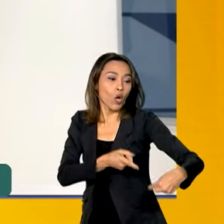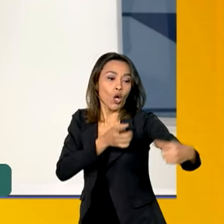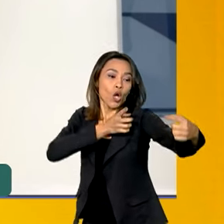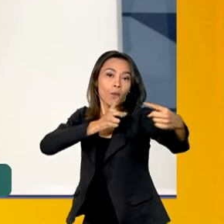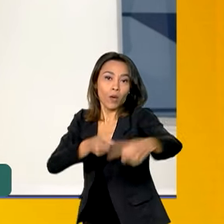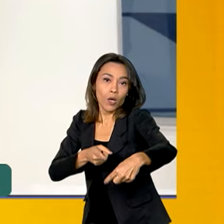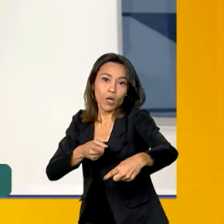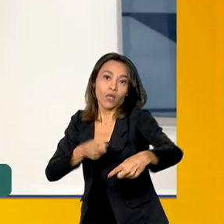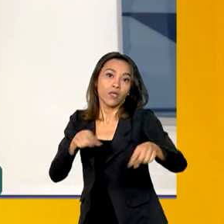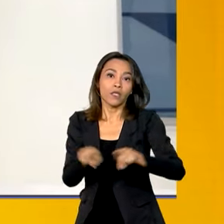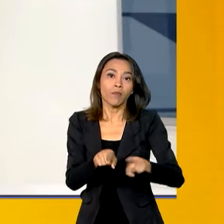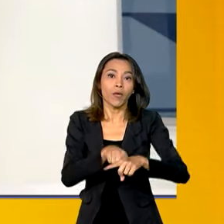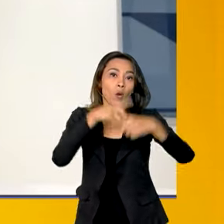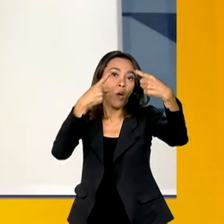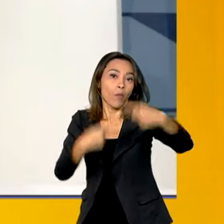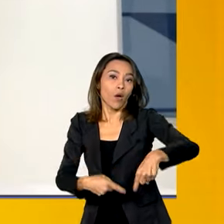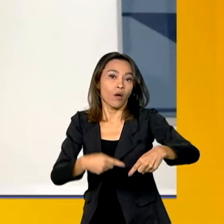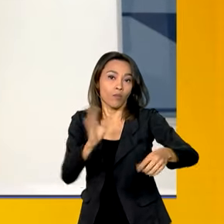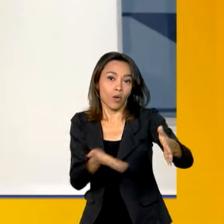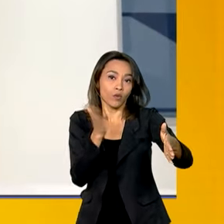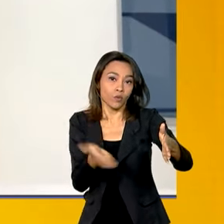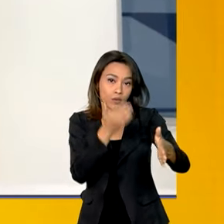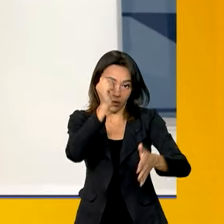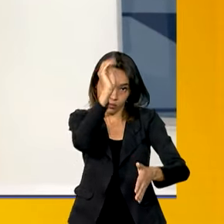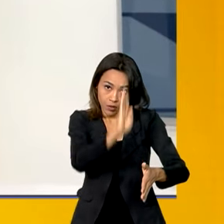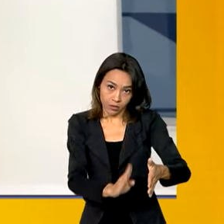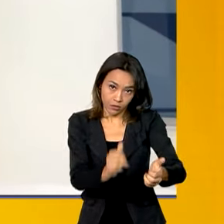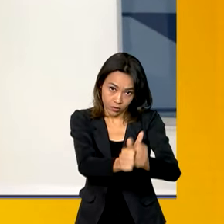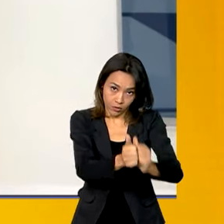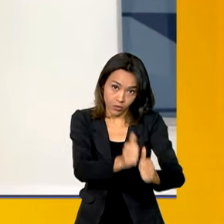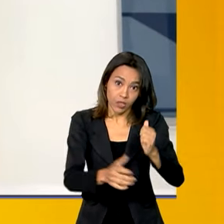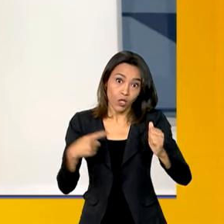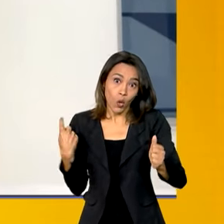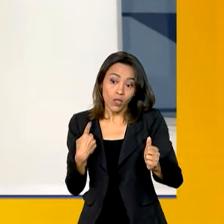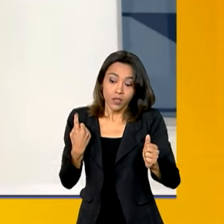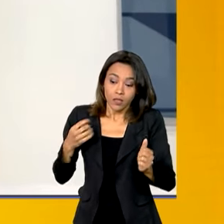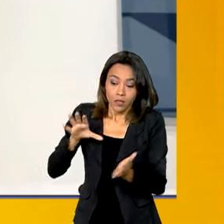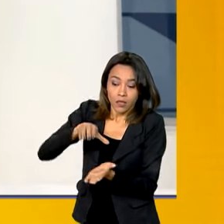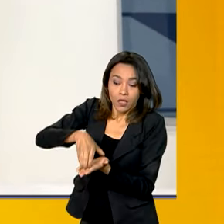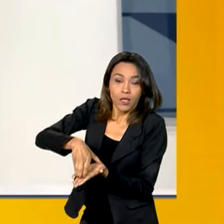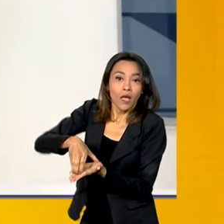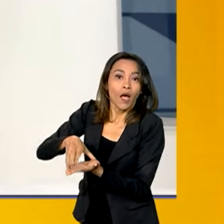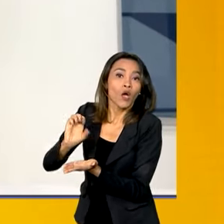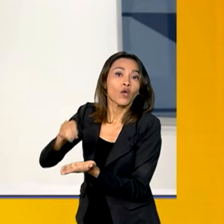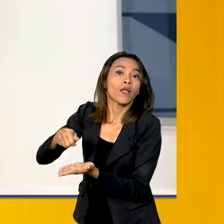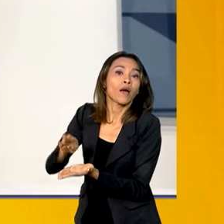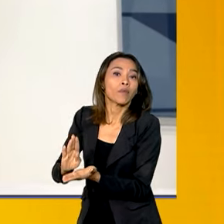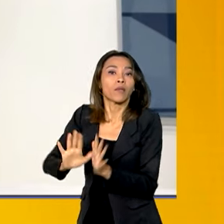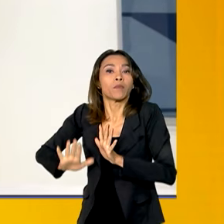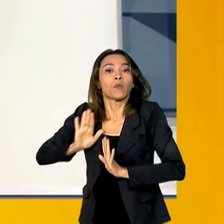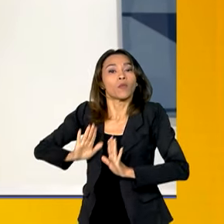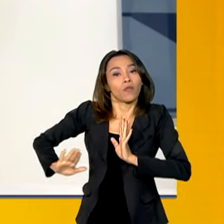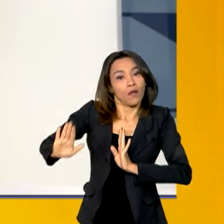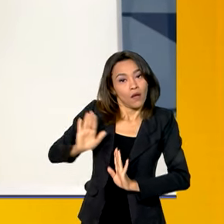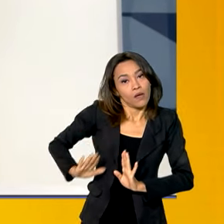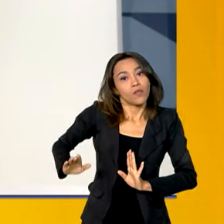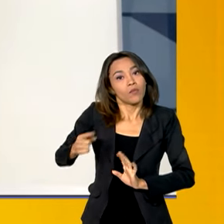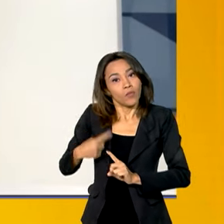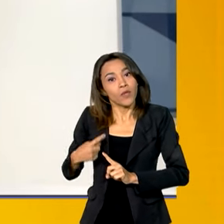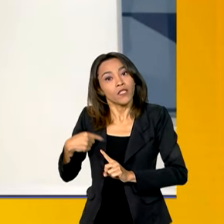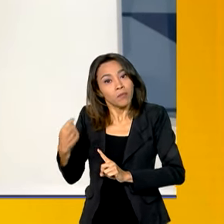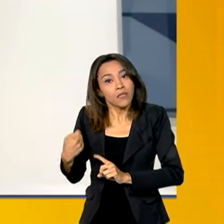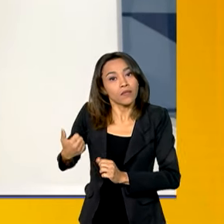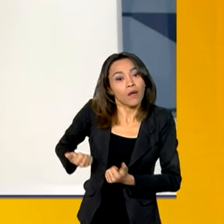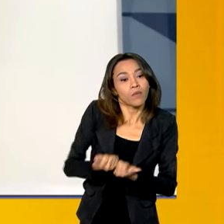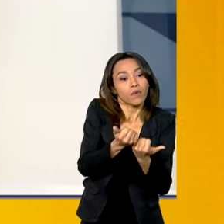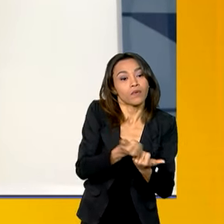e nem a produção nacional. Nós temos todo um cuidado nessa questão, porque os produtores também nesse momento precisam ser amparados.